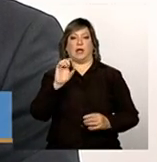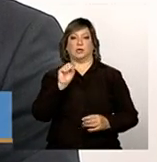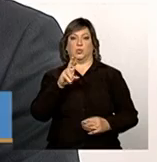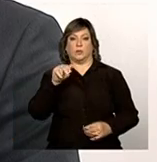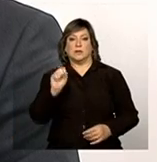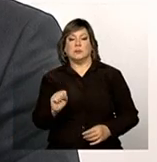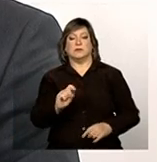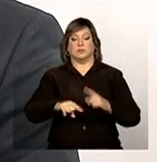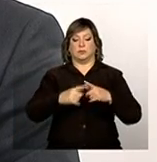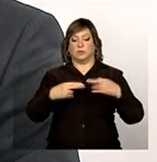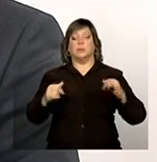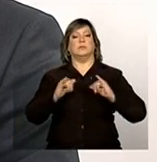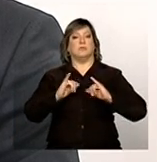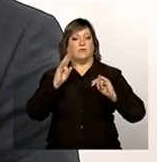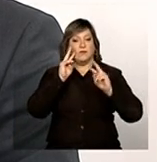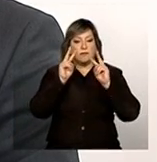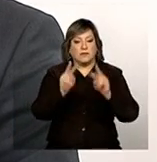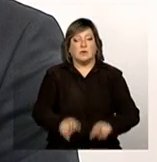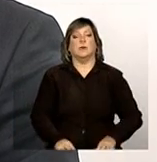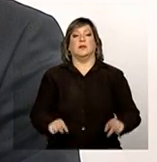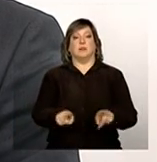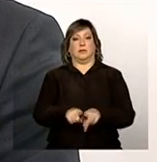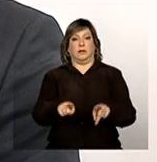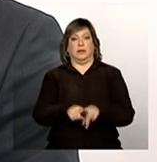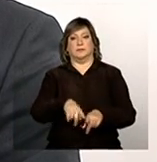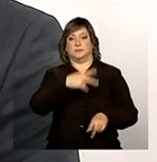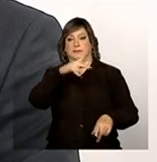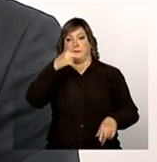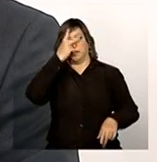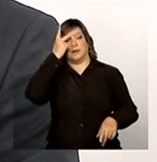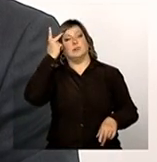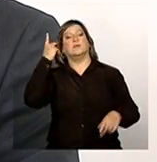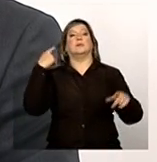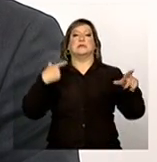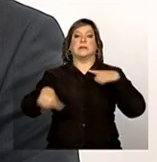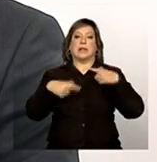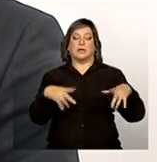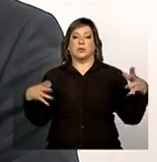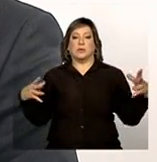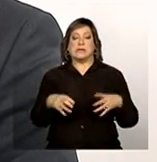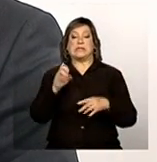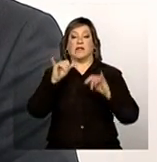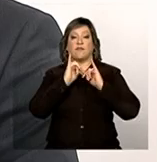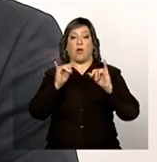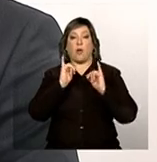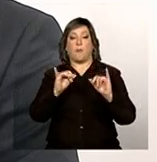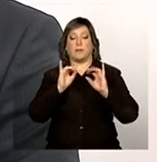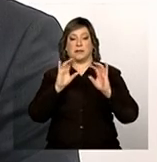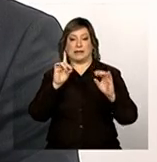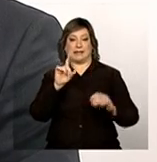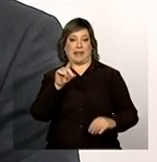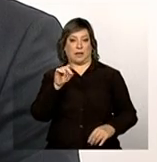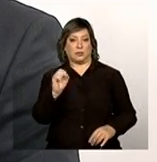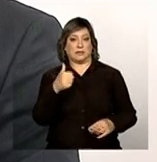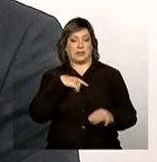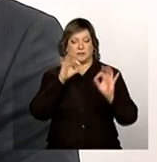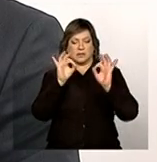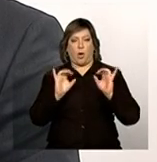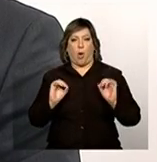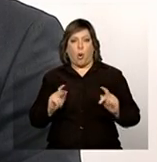equipamentos, analisando os dados dos seus trabalhadores, se os dados estão ok ou não, preenchendo os dados